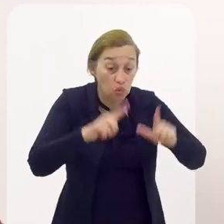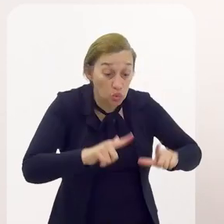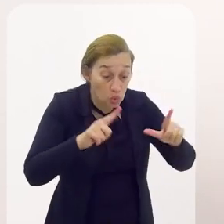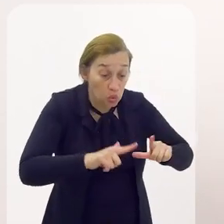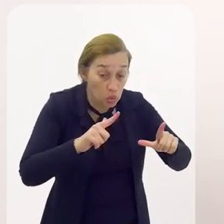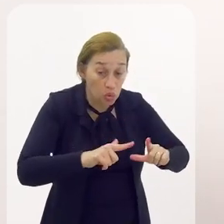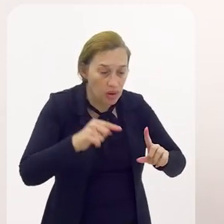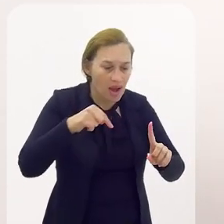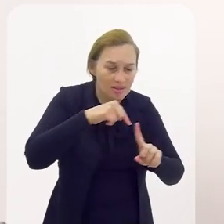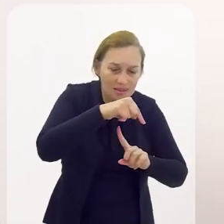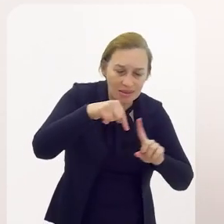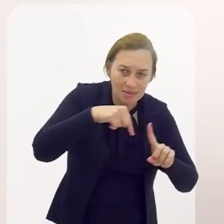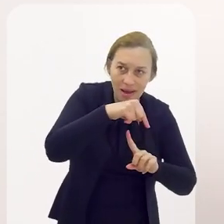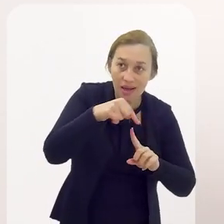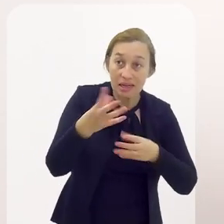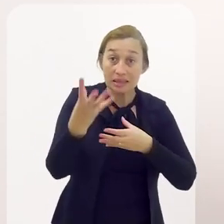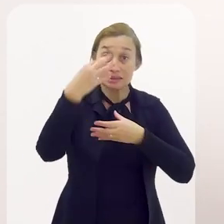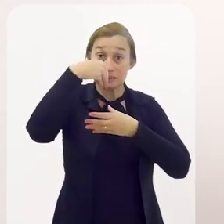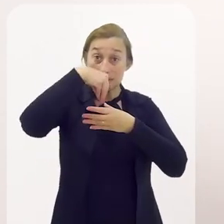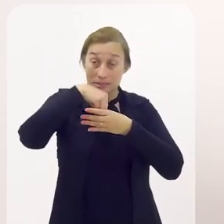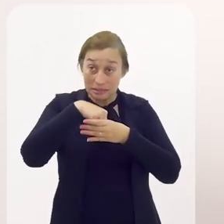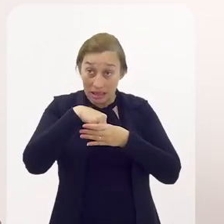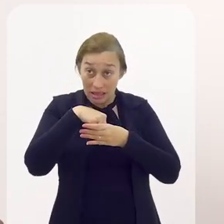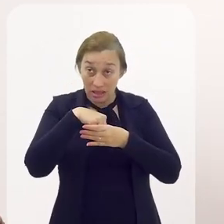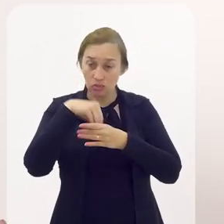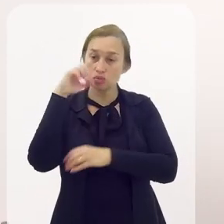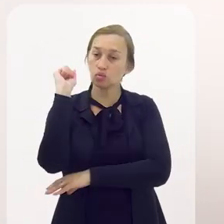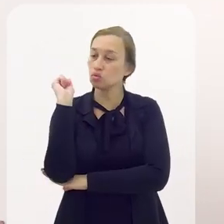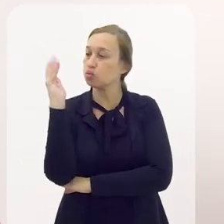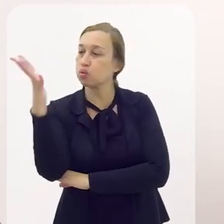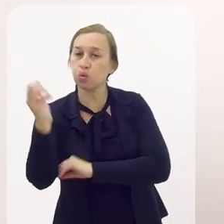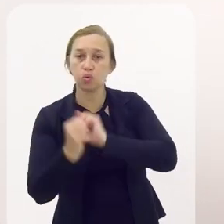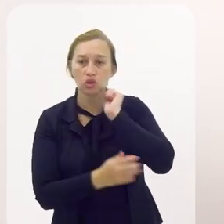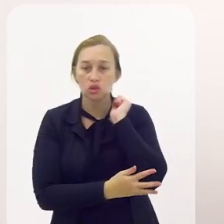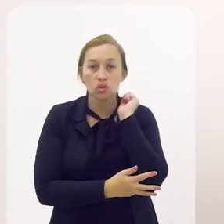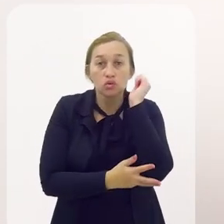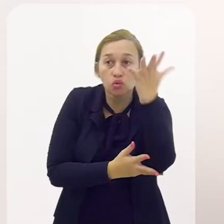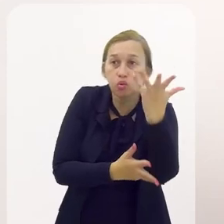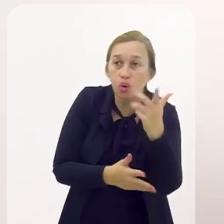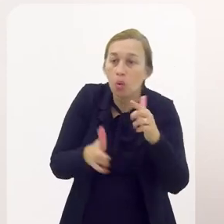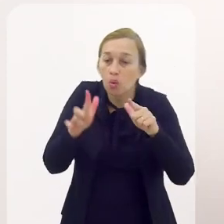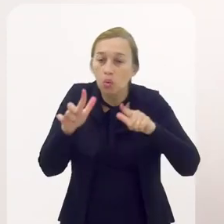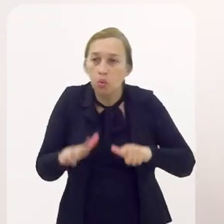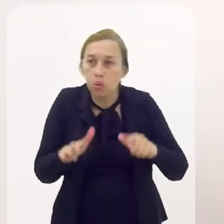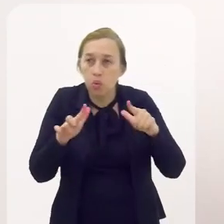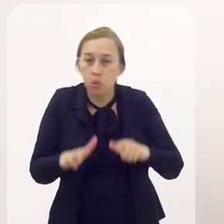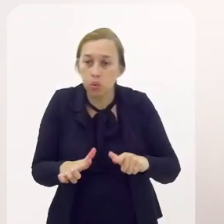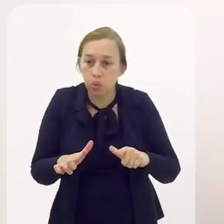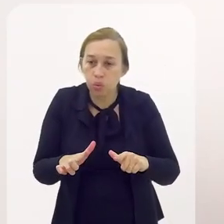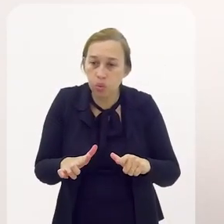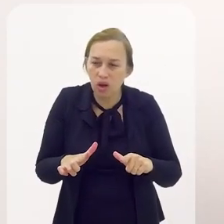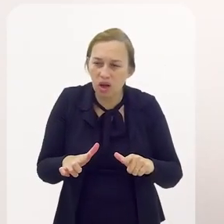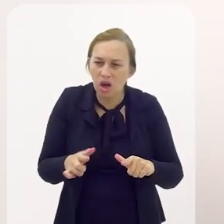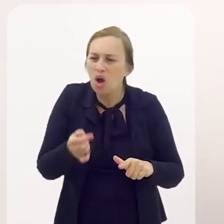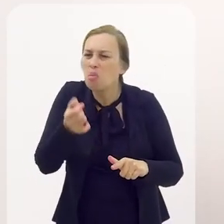muito sagrado. Ele é feito dentro da floresta, em um lugar que nem todo mundo